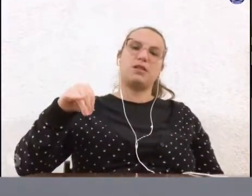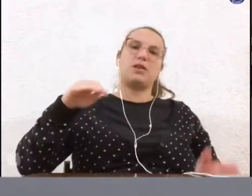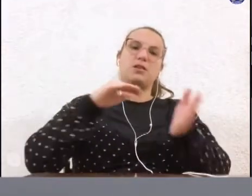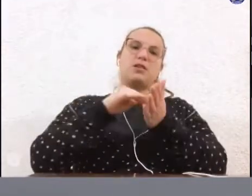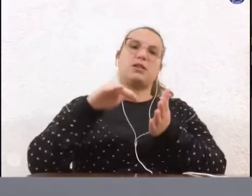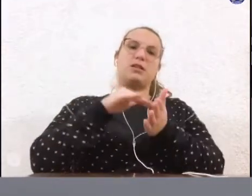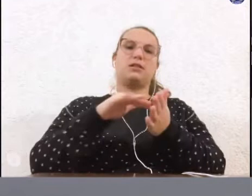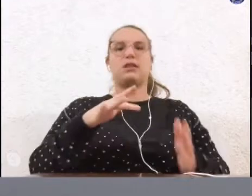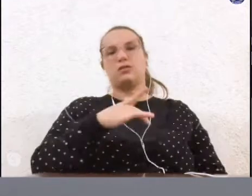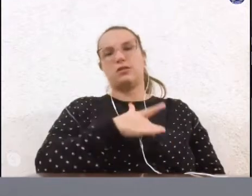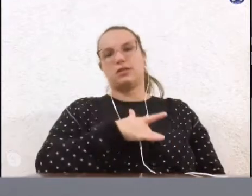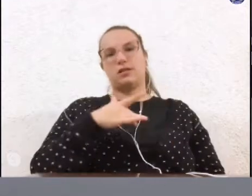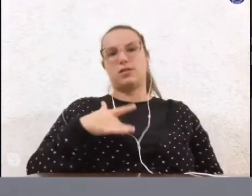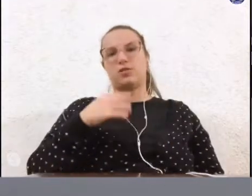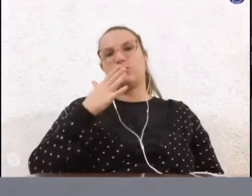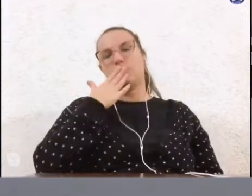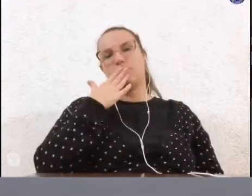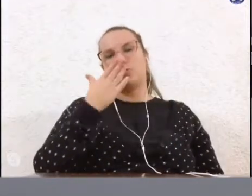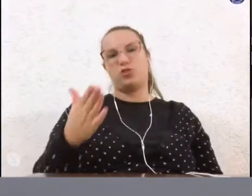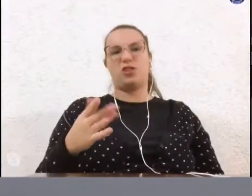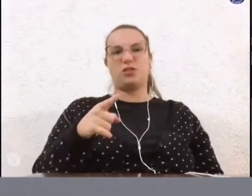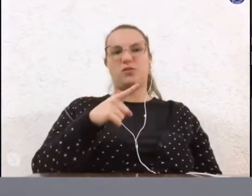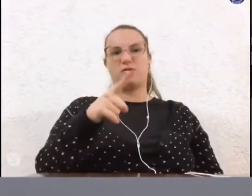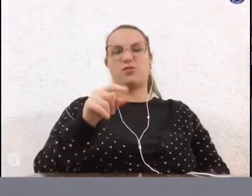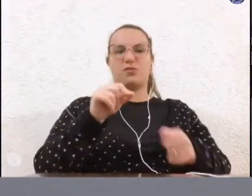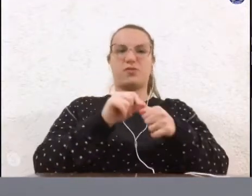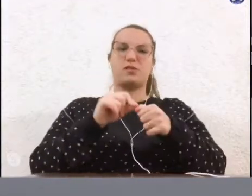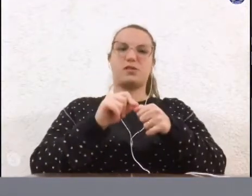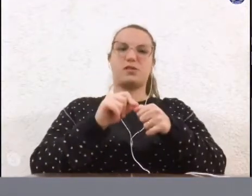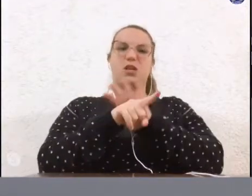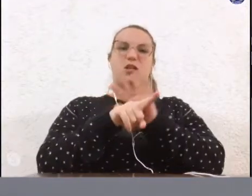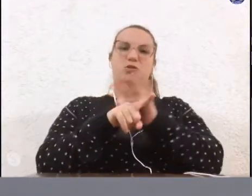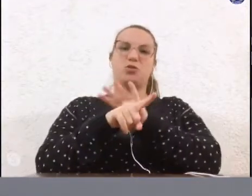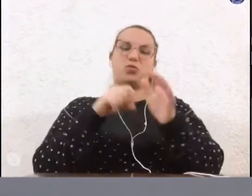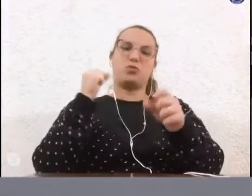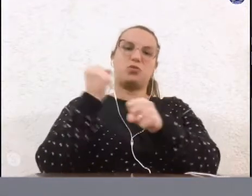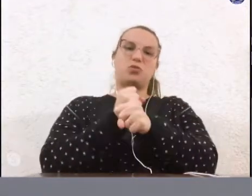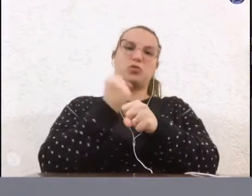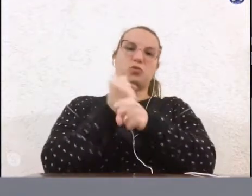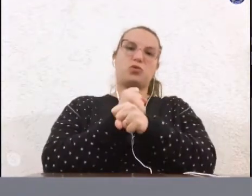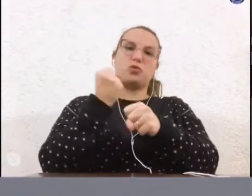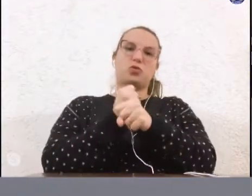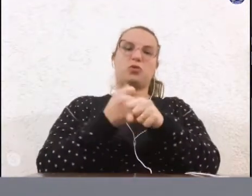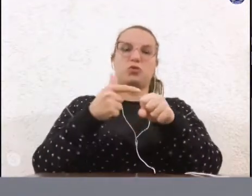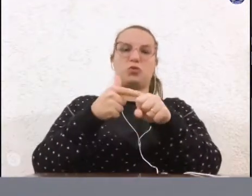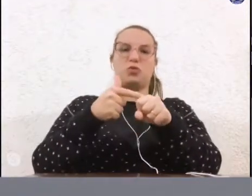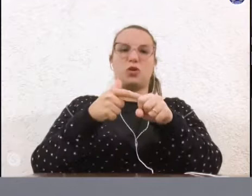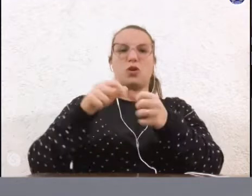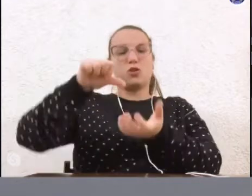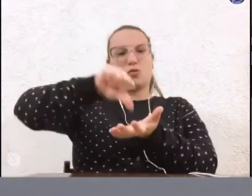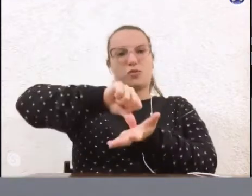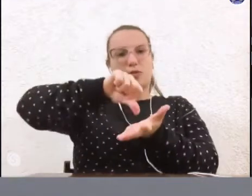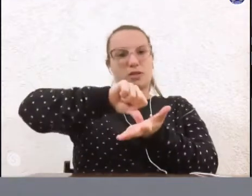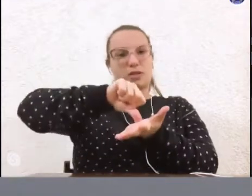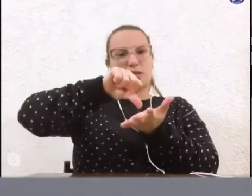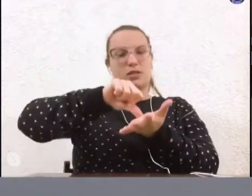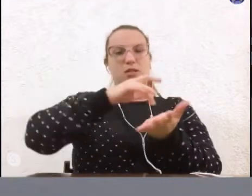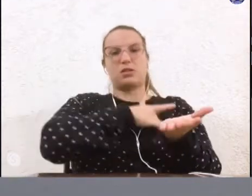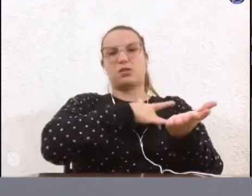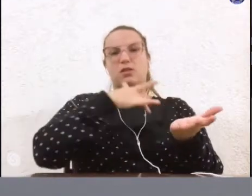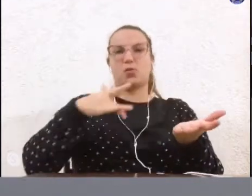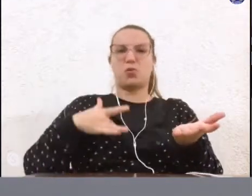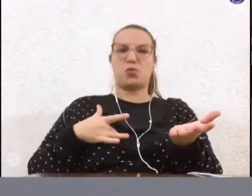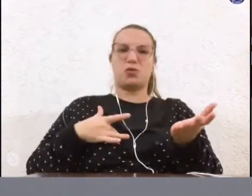solicitando realizar estudos para a construção de um posto de saúde na região central do